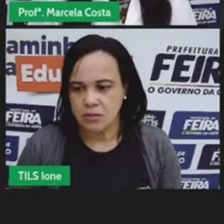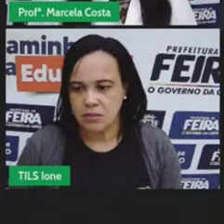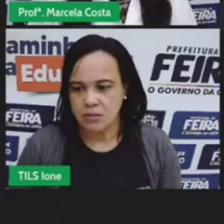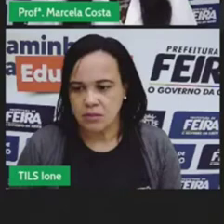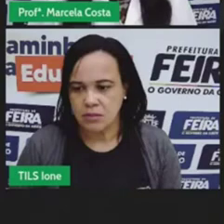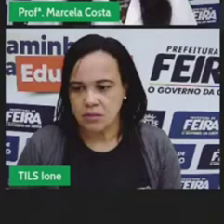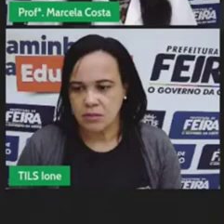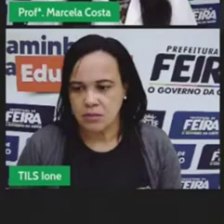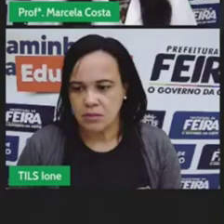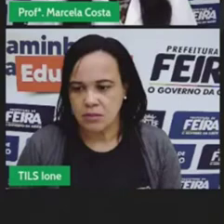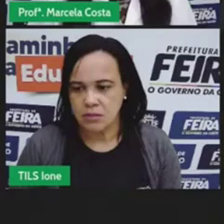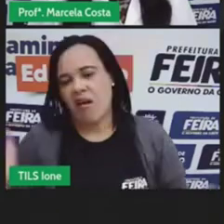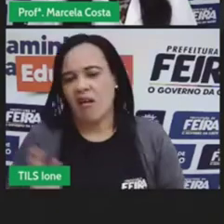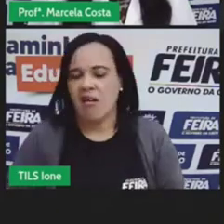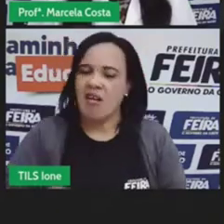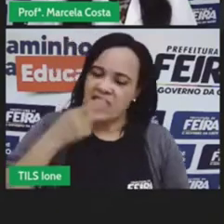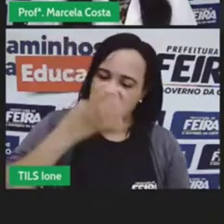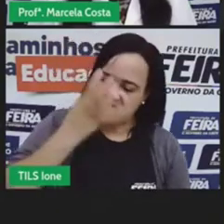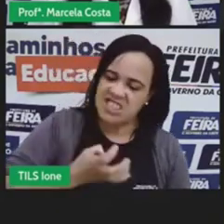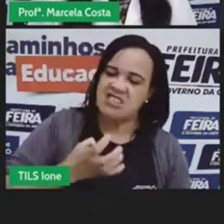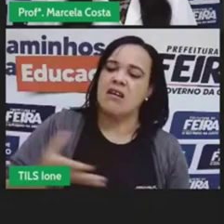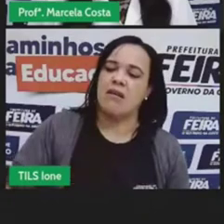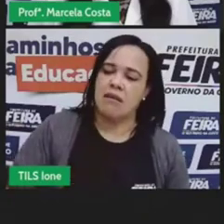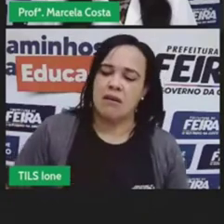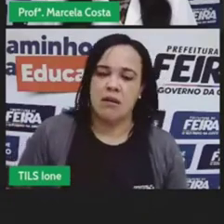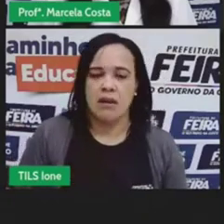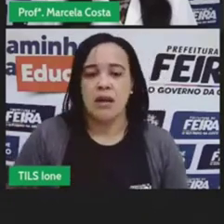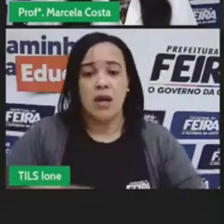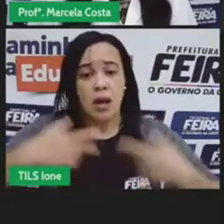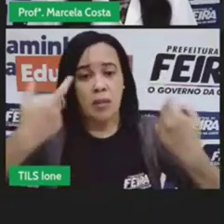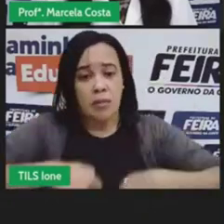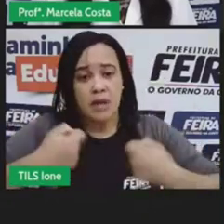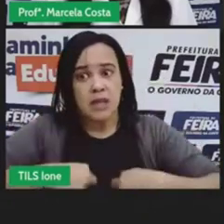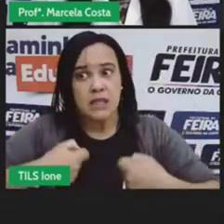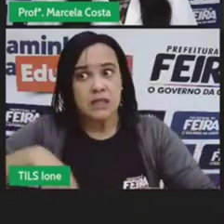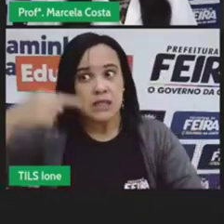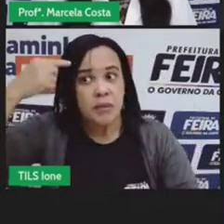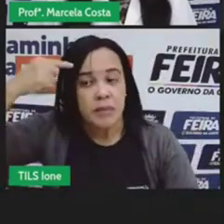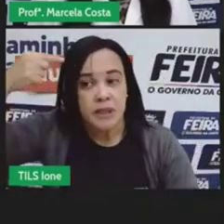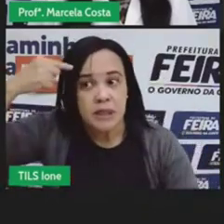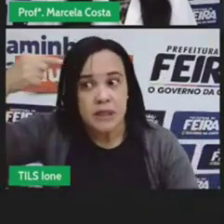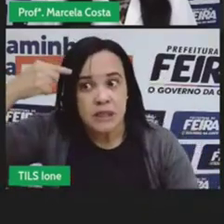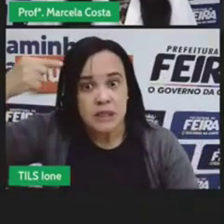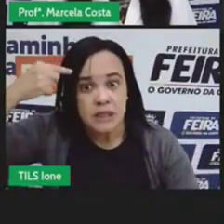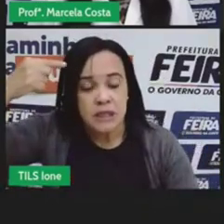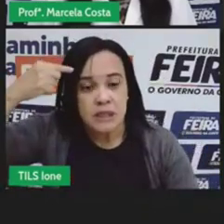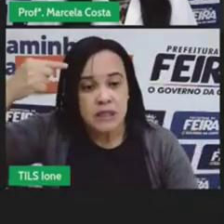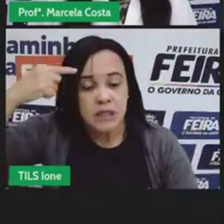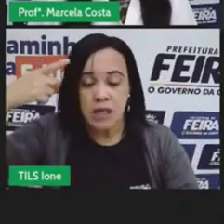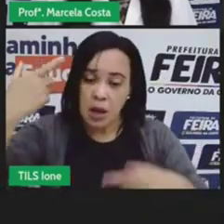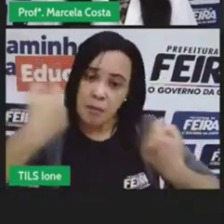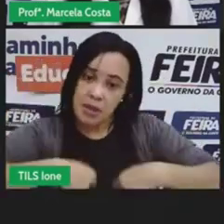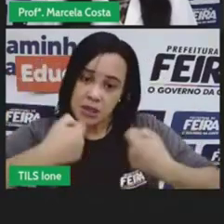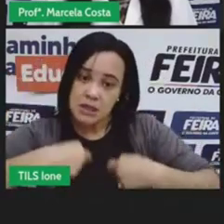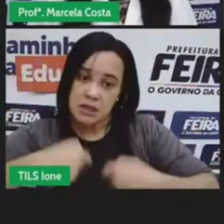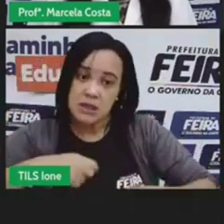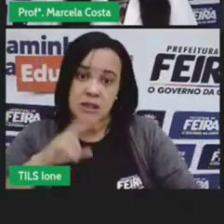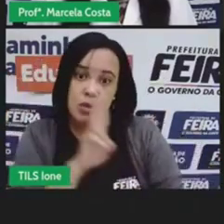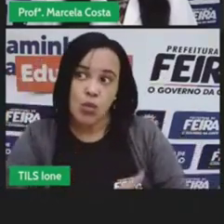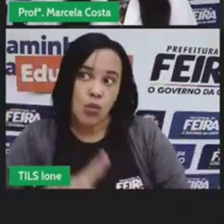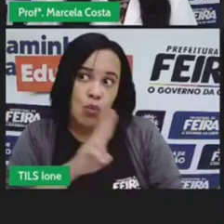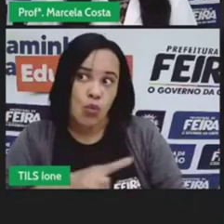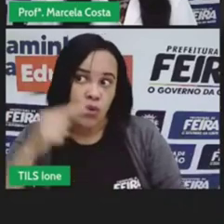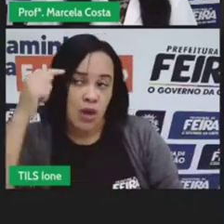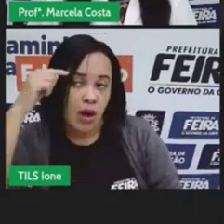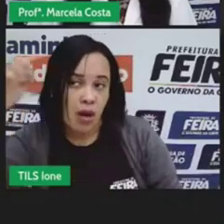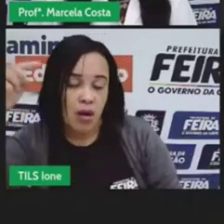sério. Fala sério sim. A gente precisa usar a cabeça para saber o que é uma necessidade, o que a gente precisa para agora